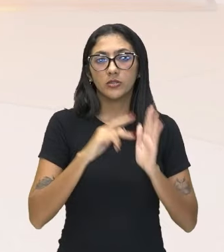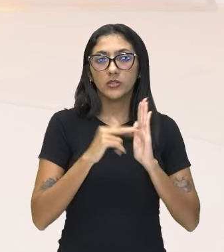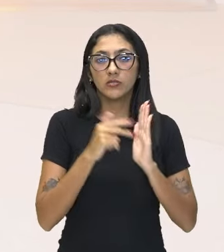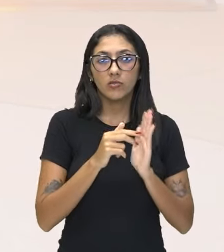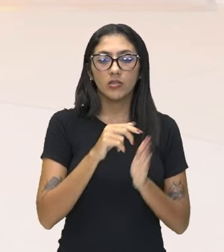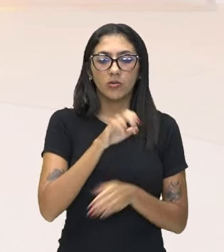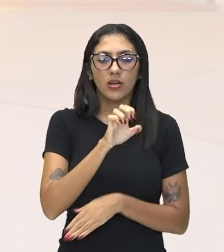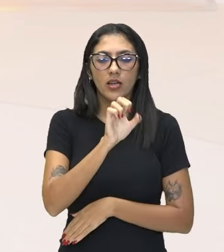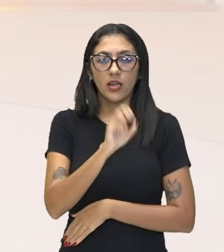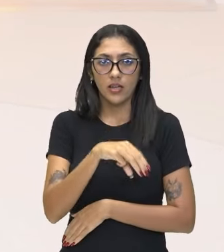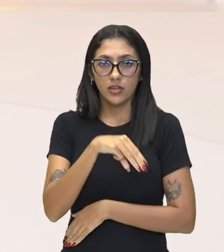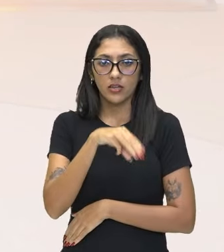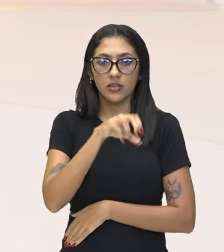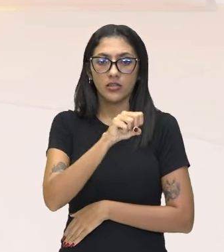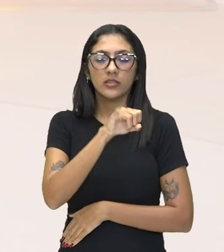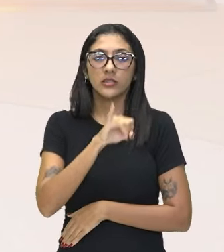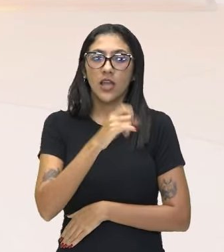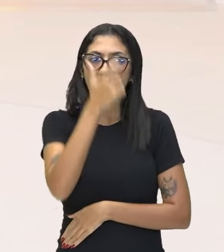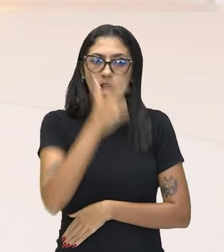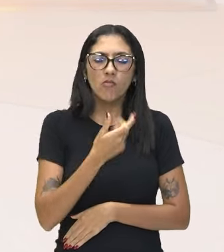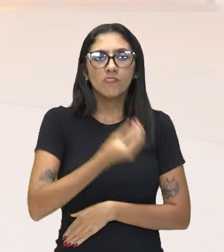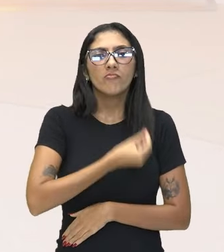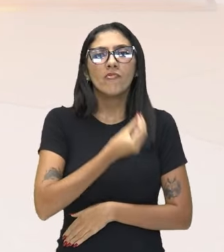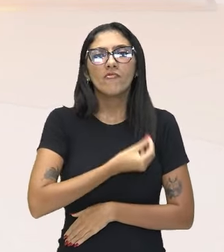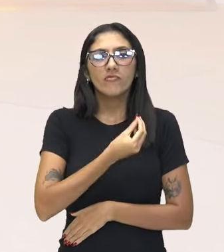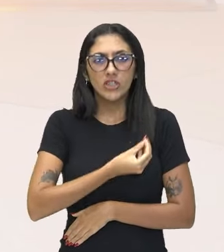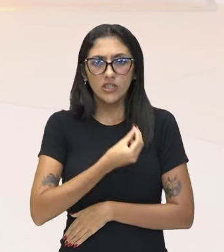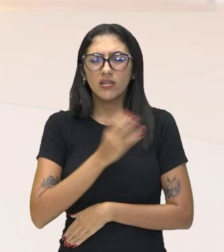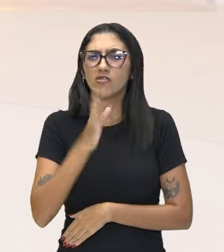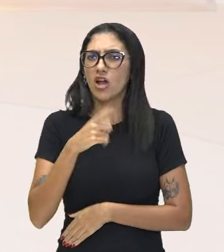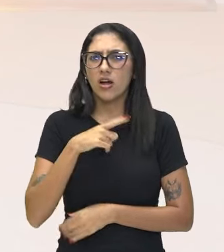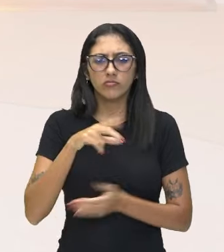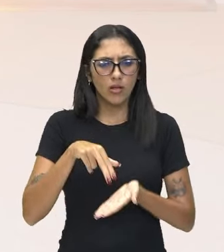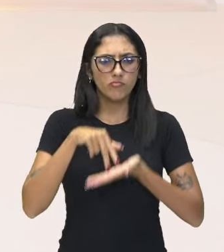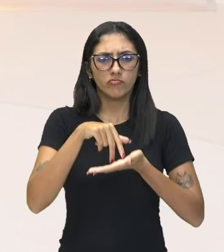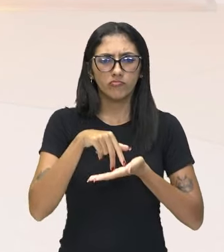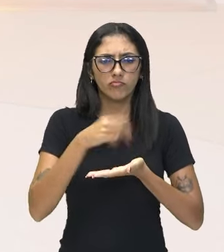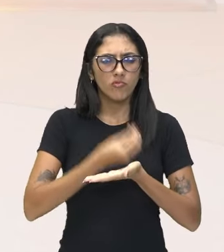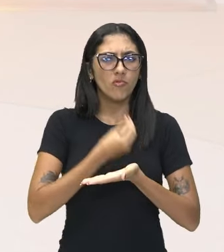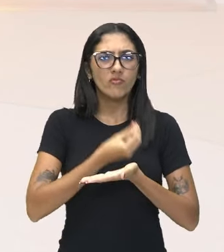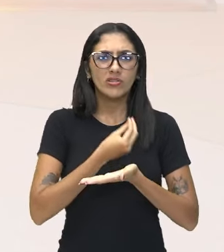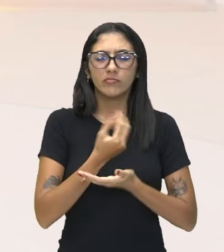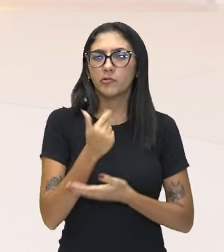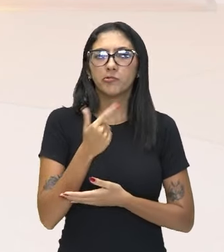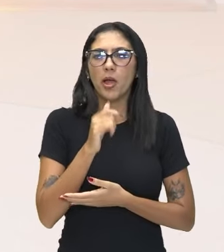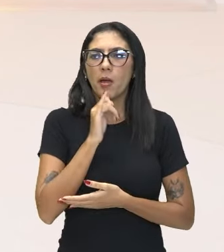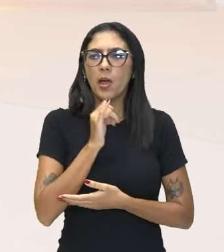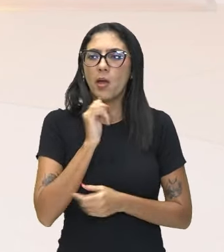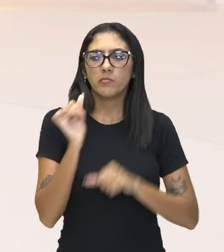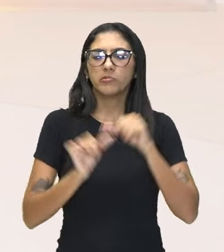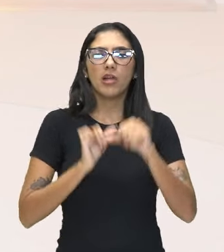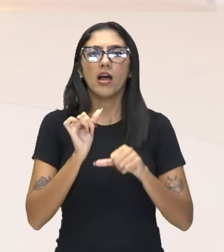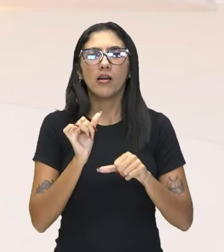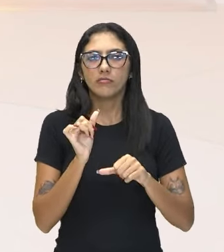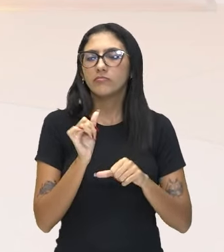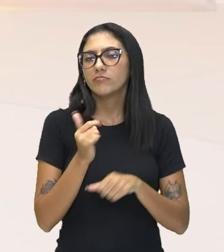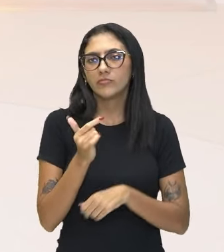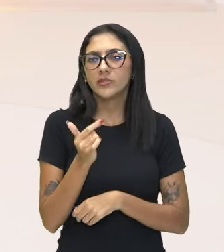Significa isso o quê? Eu existo. Eu estou aqui. Não tem como mudar esse fato. E aí